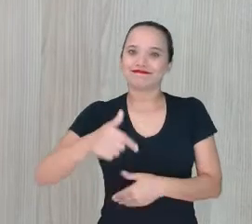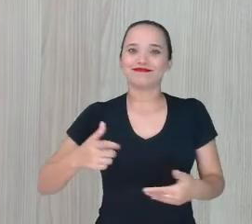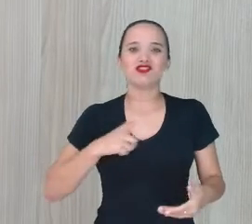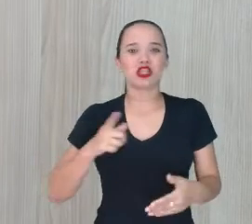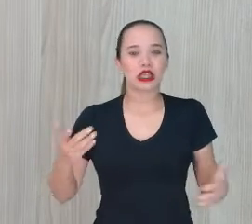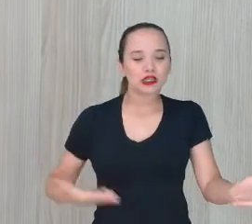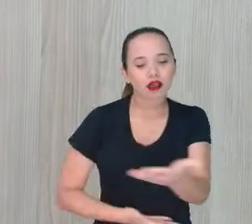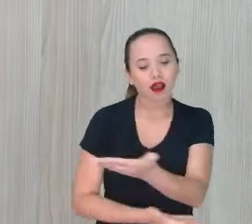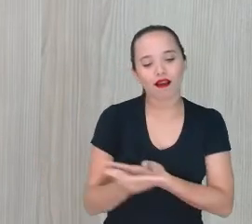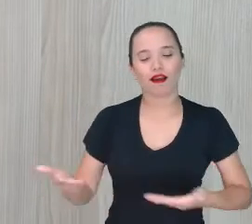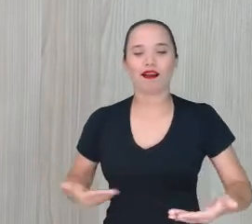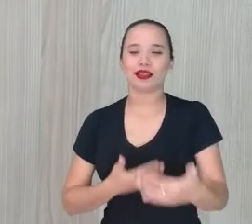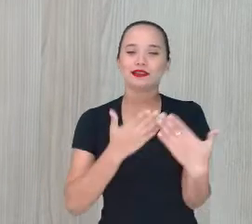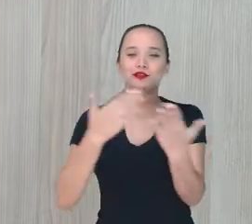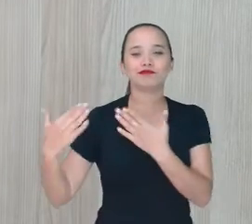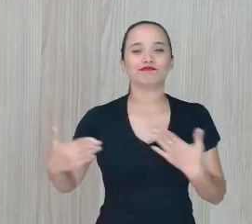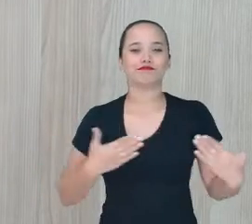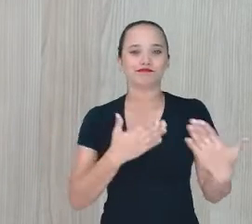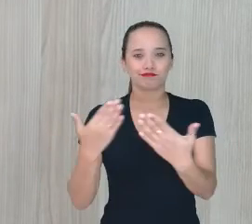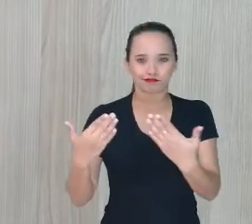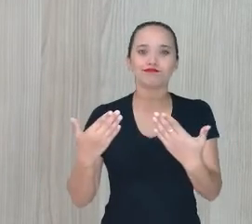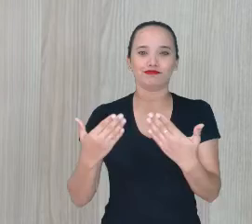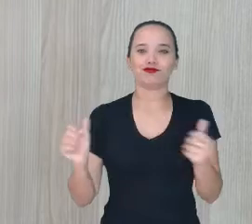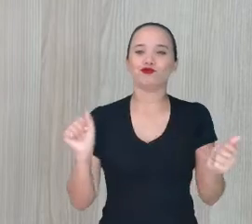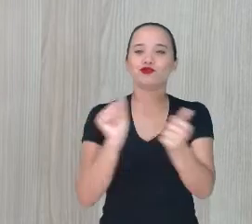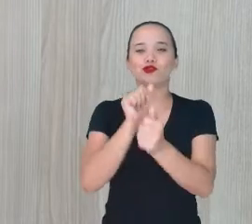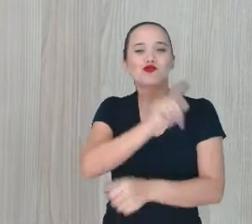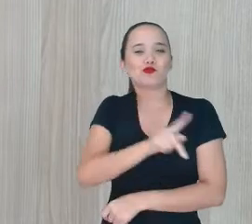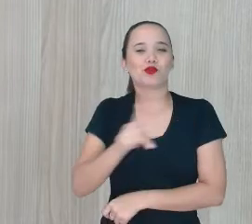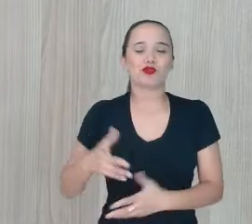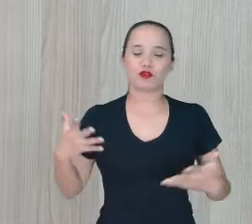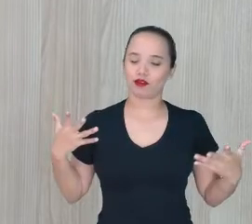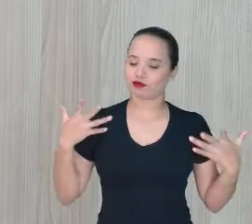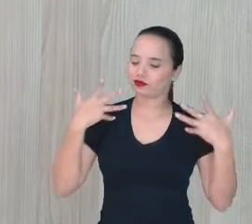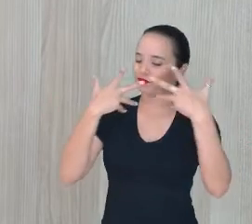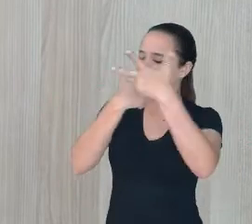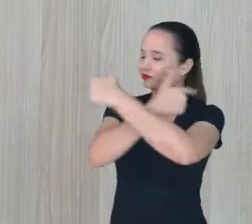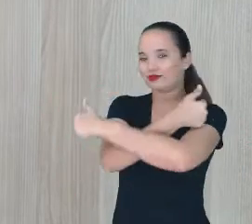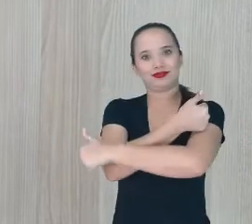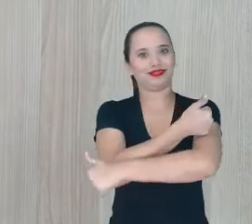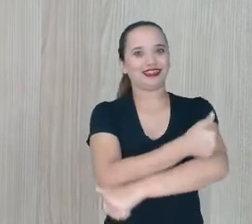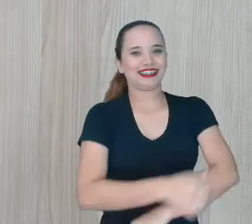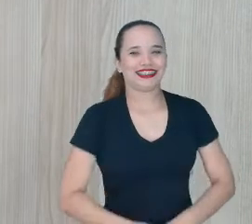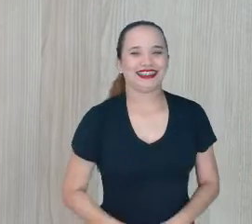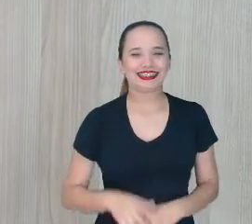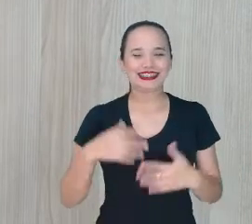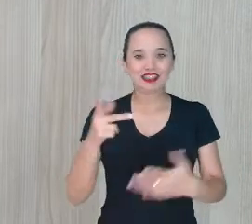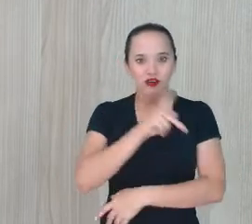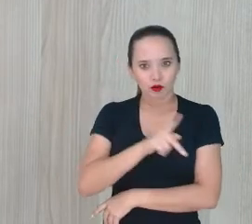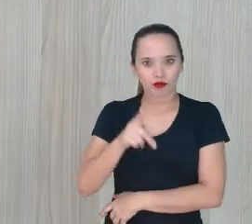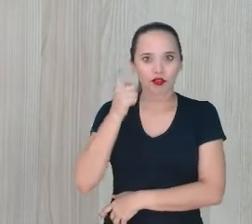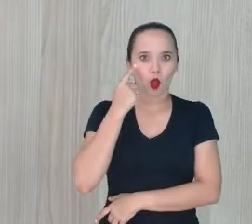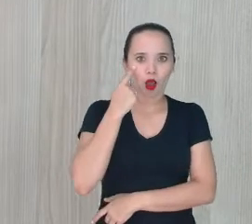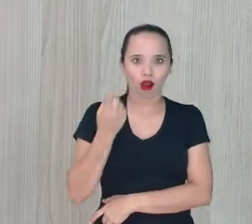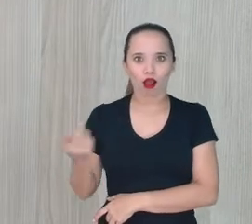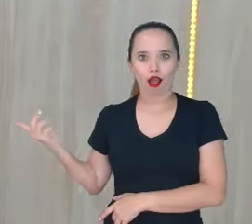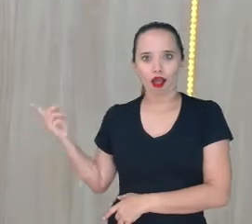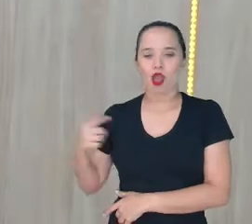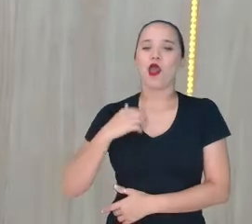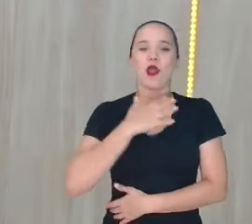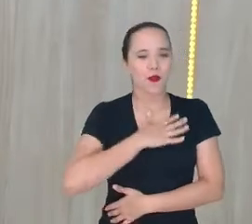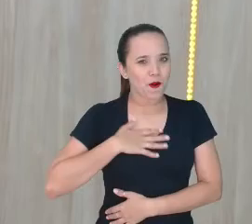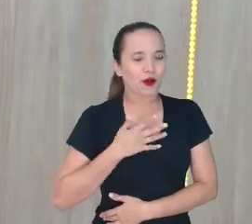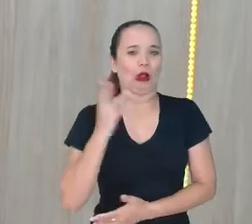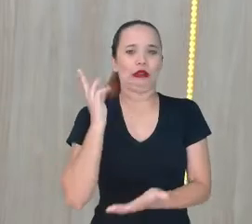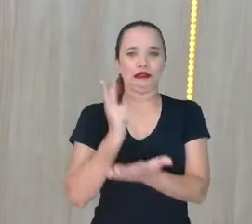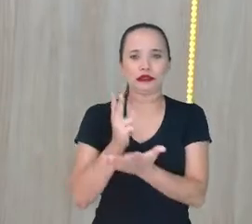né? Fazer esse diálogo todo com o professor Que é beleza pura minha gente Olha só, olha o charme Eu sempre gosto